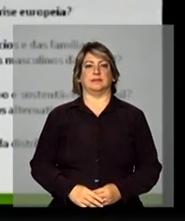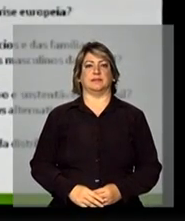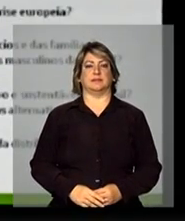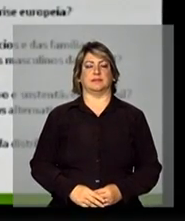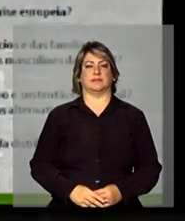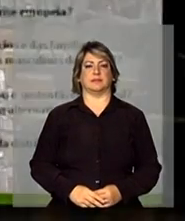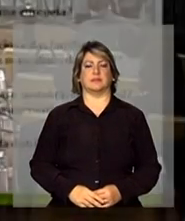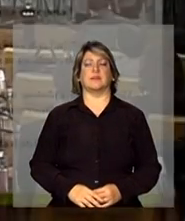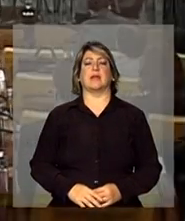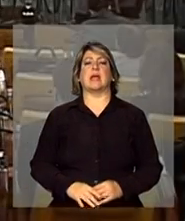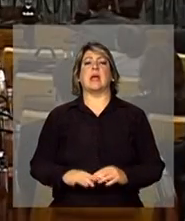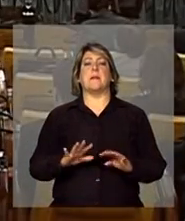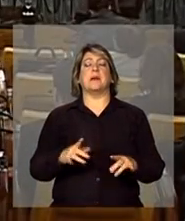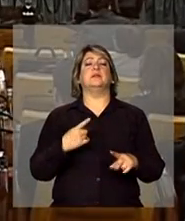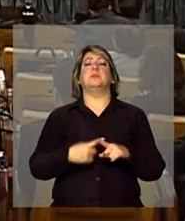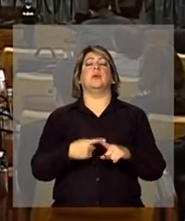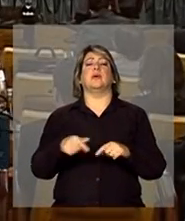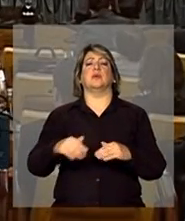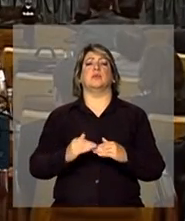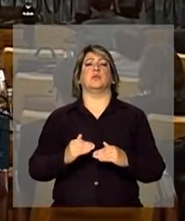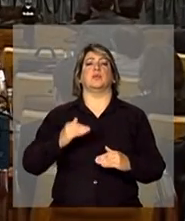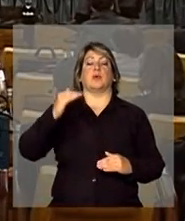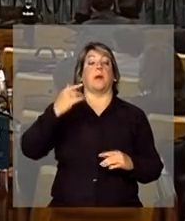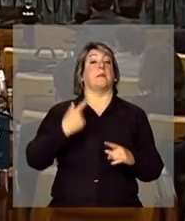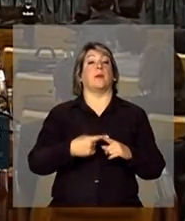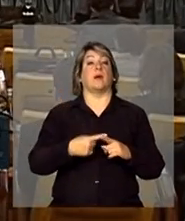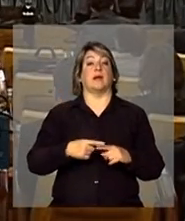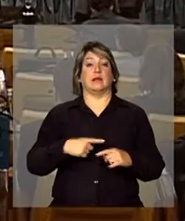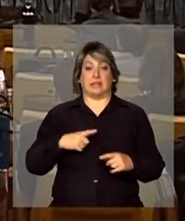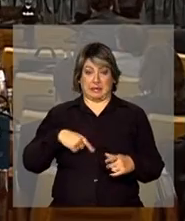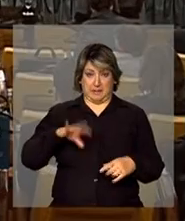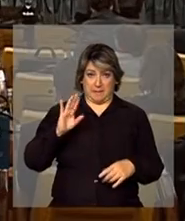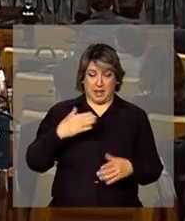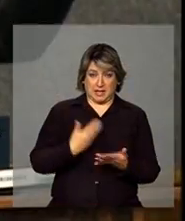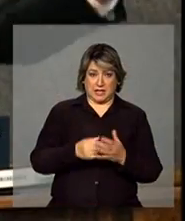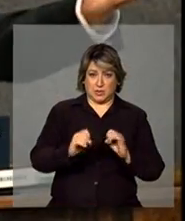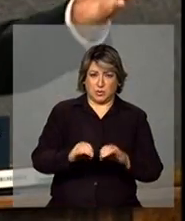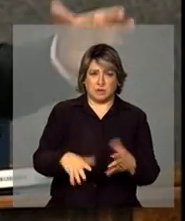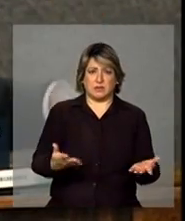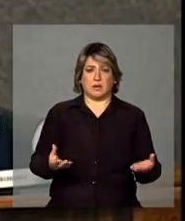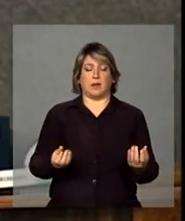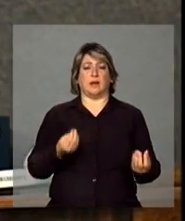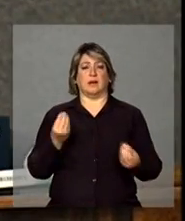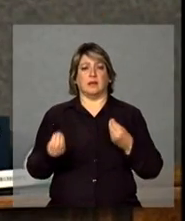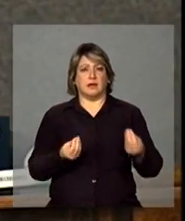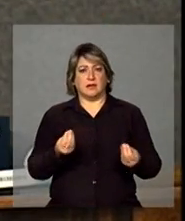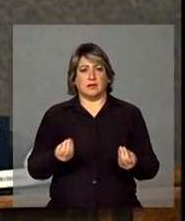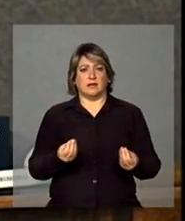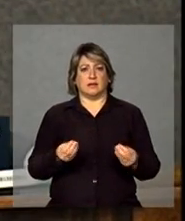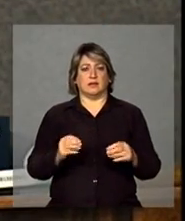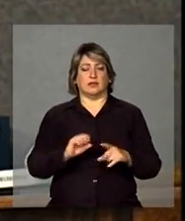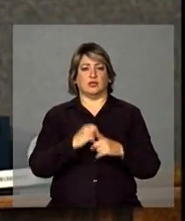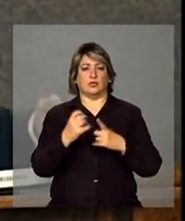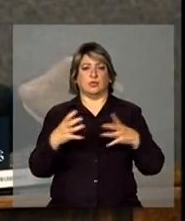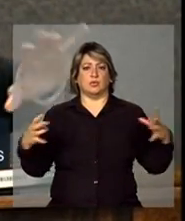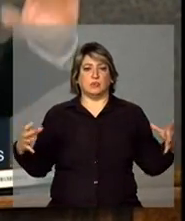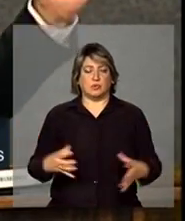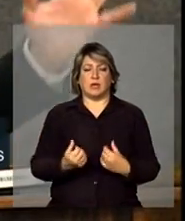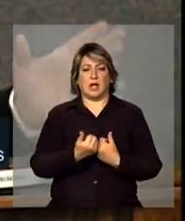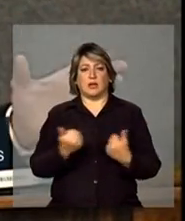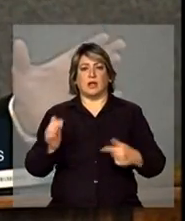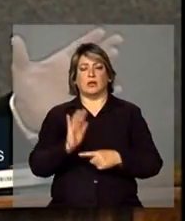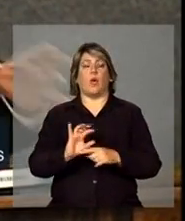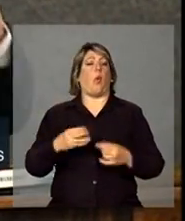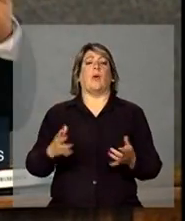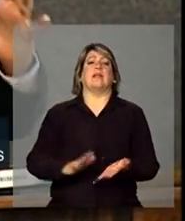Mas por que que sobe? É porque tem mais educação, mais formalização, está associando a cooperativas ou nada